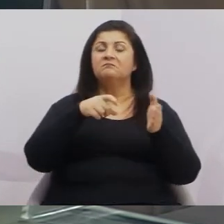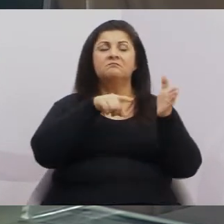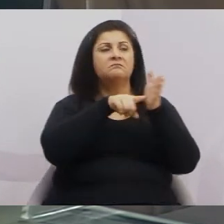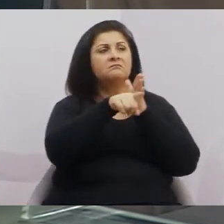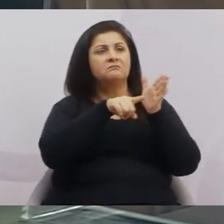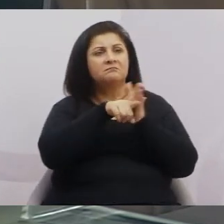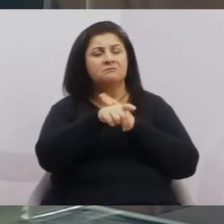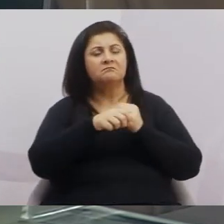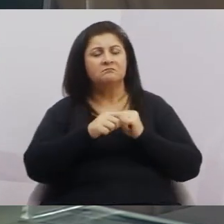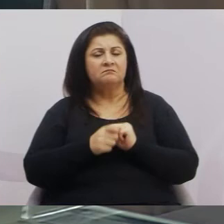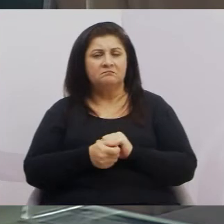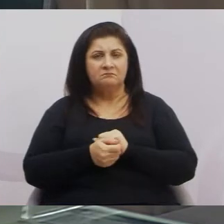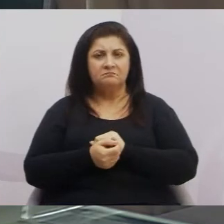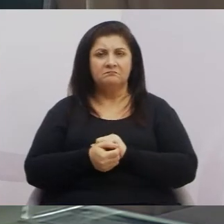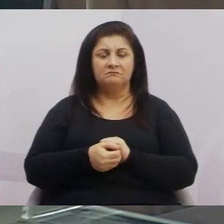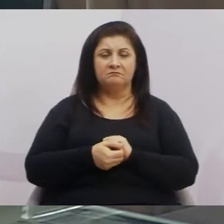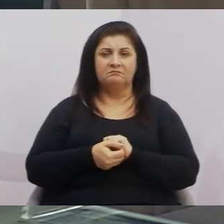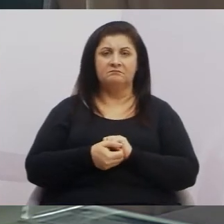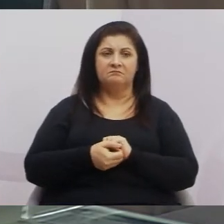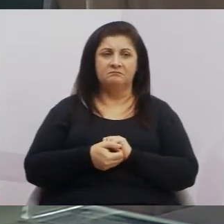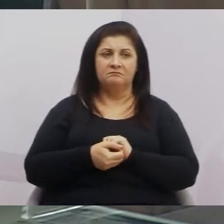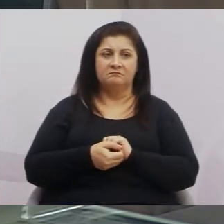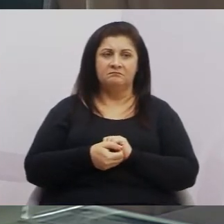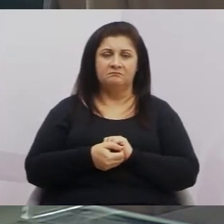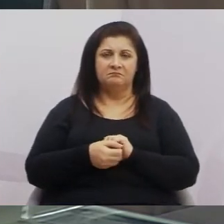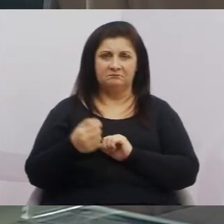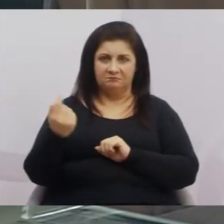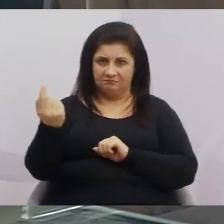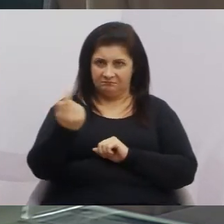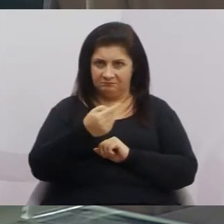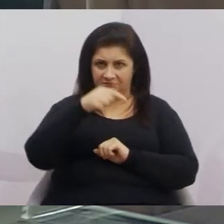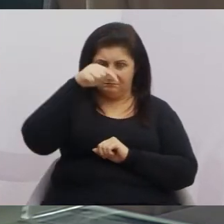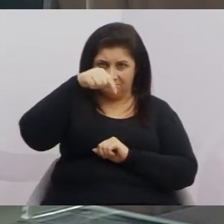lá e questiona para vir aqui, não vem.